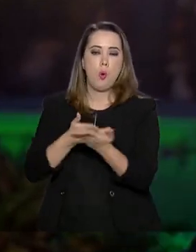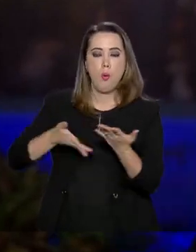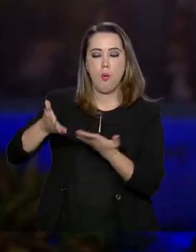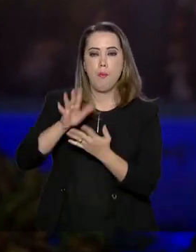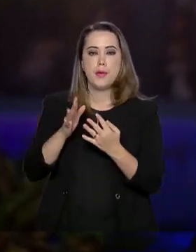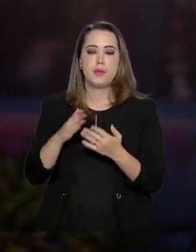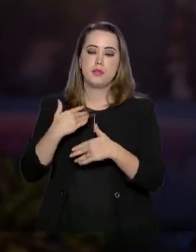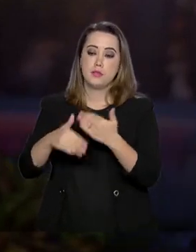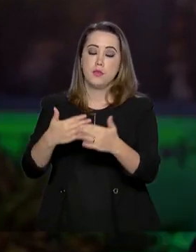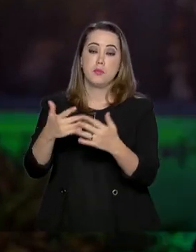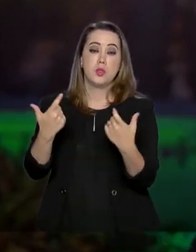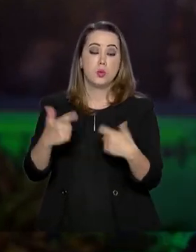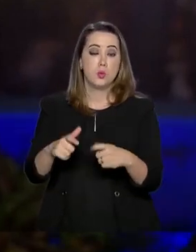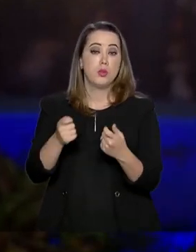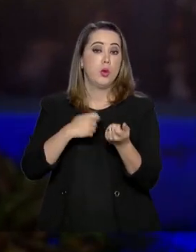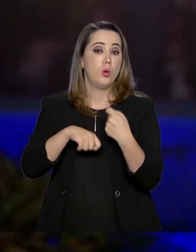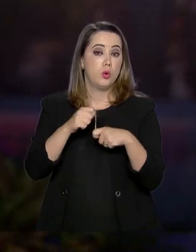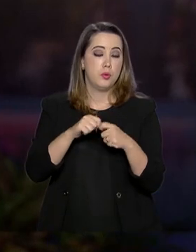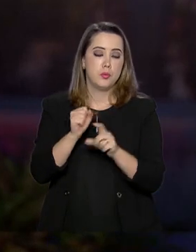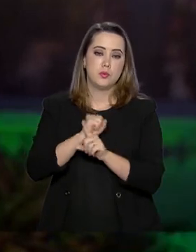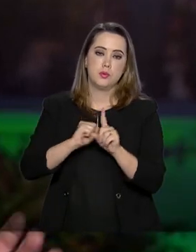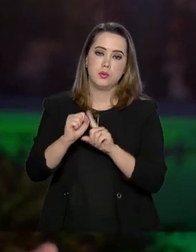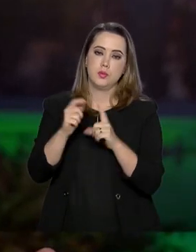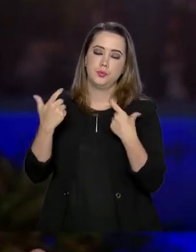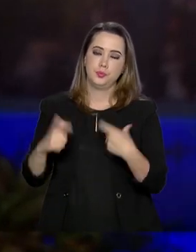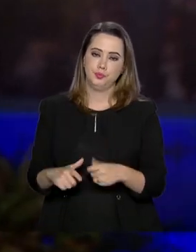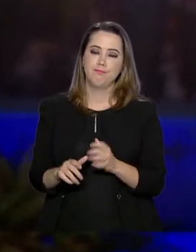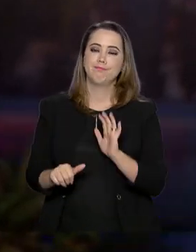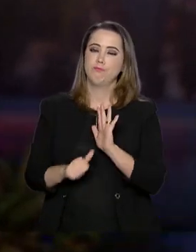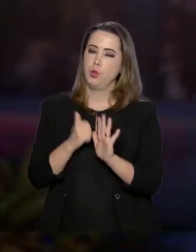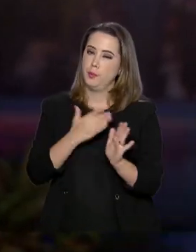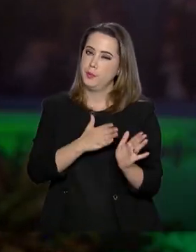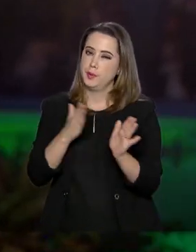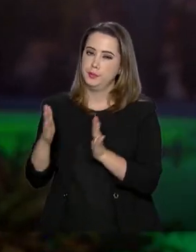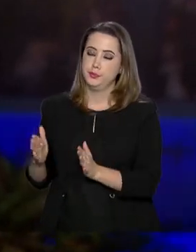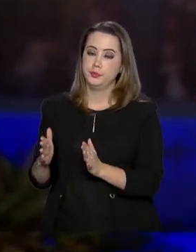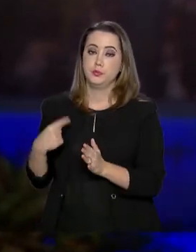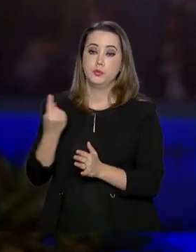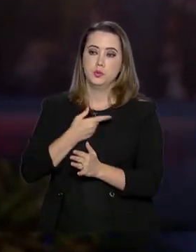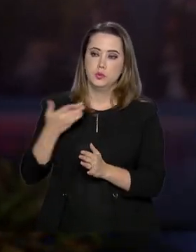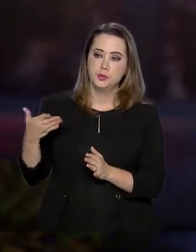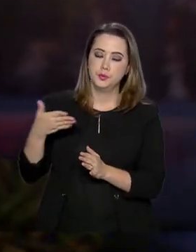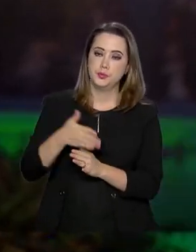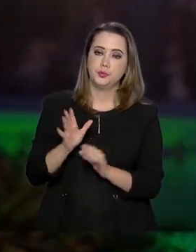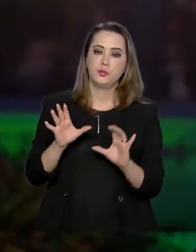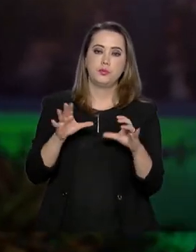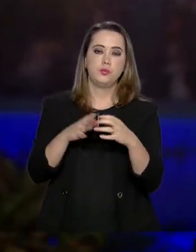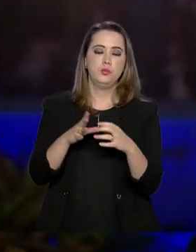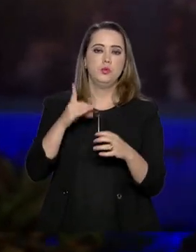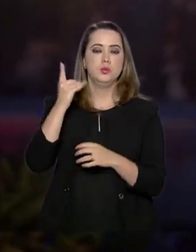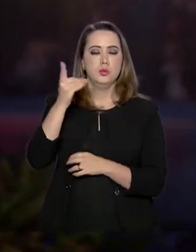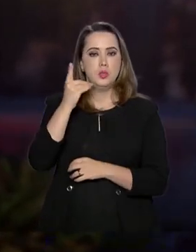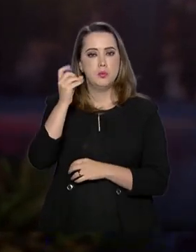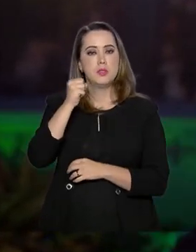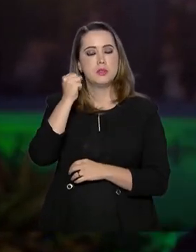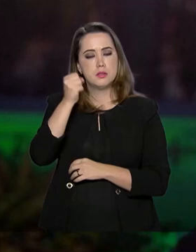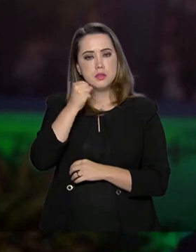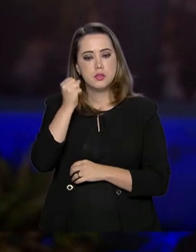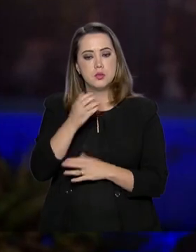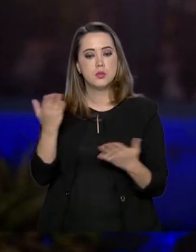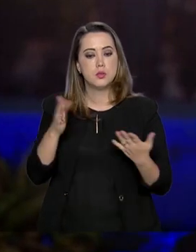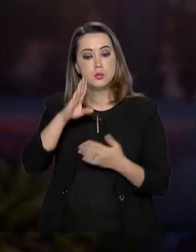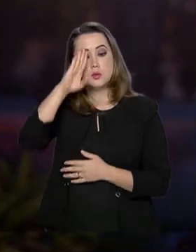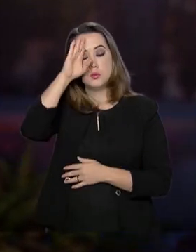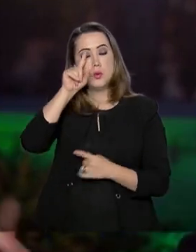econômico e social da região. Então, essa é a primeira fase. Nós trouxemos os parlamentares para cá, prioritariamente